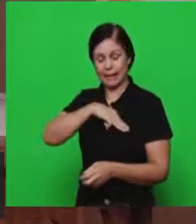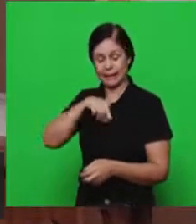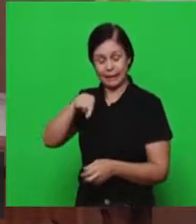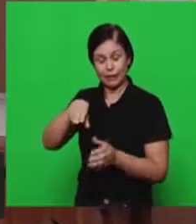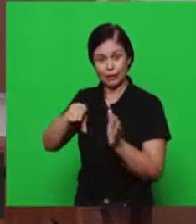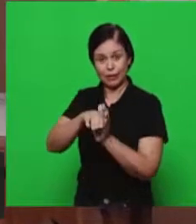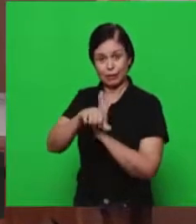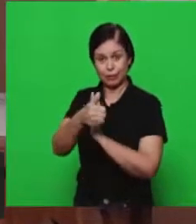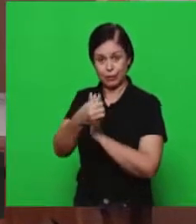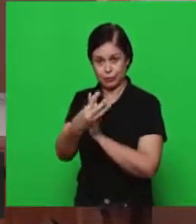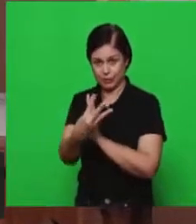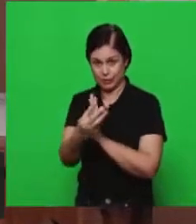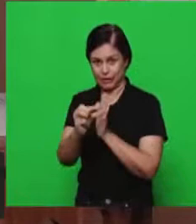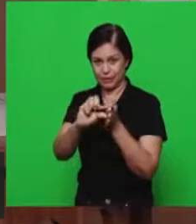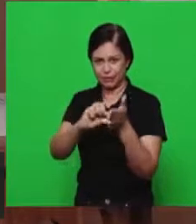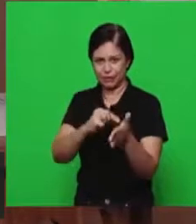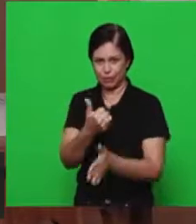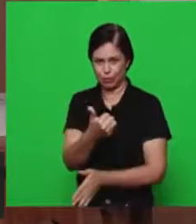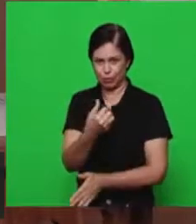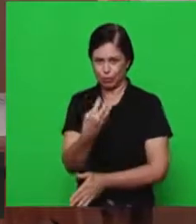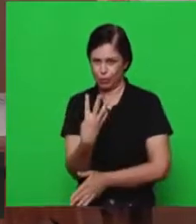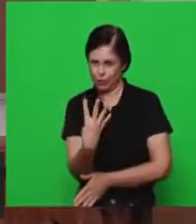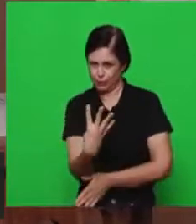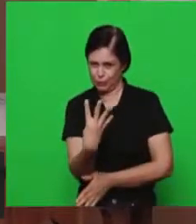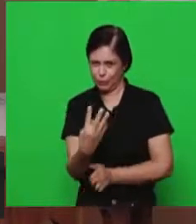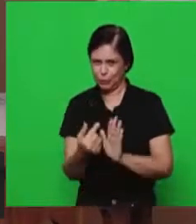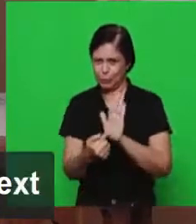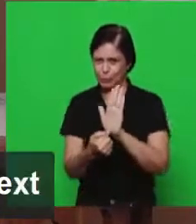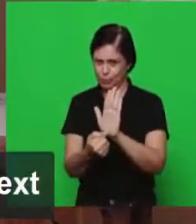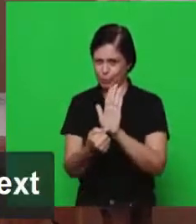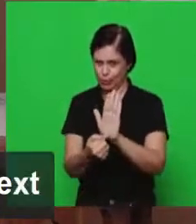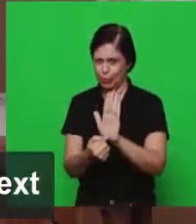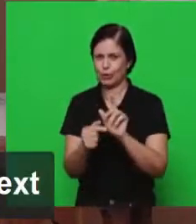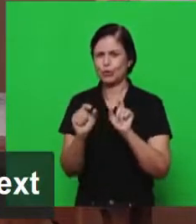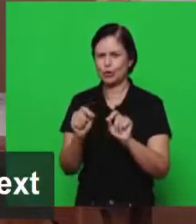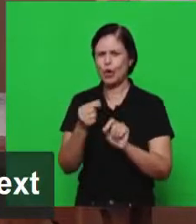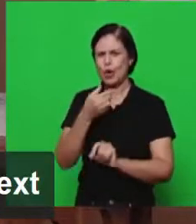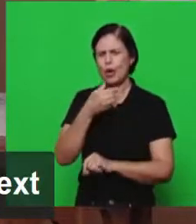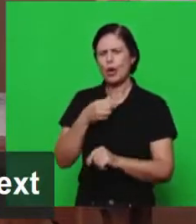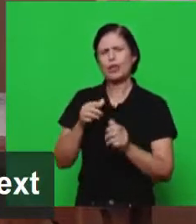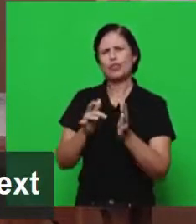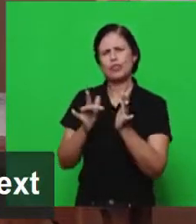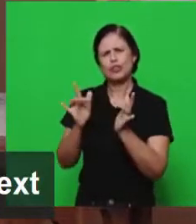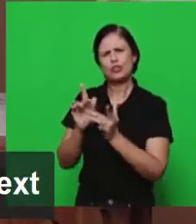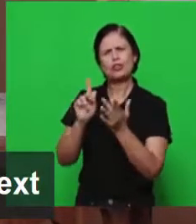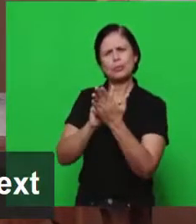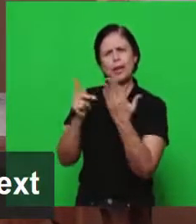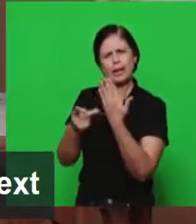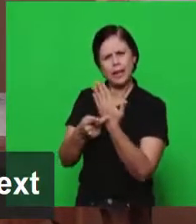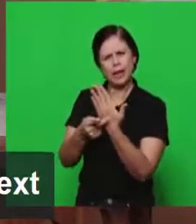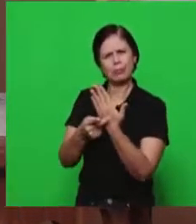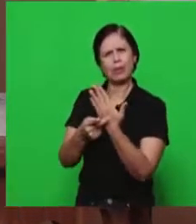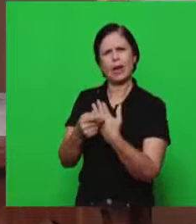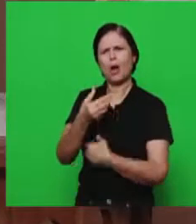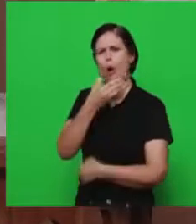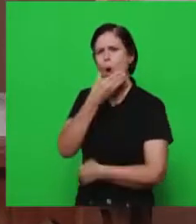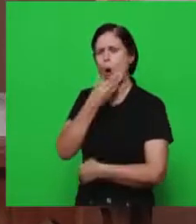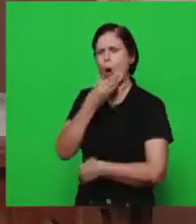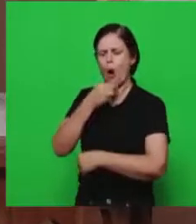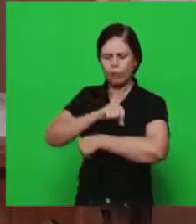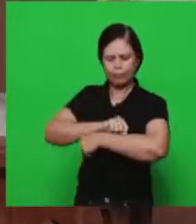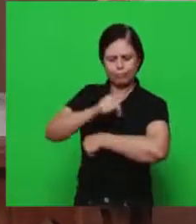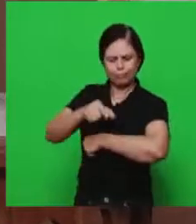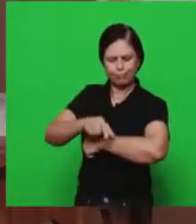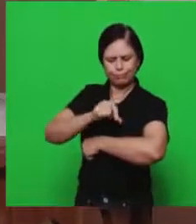no versículo 14, quando ele profere a parábola do semeador e as demais parábolas, o texto diz o